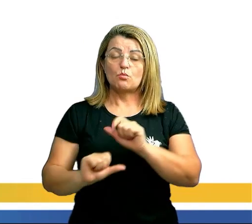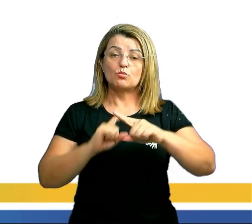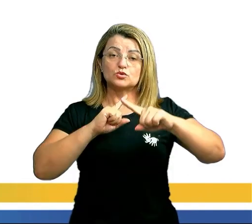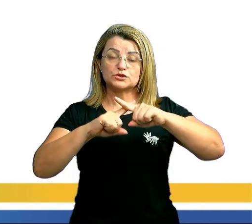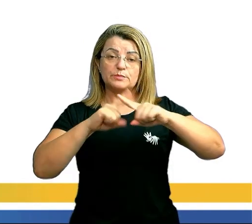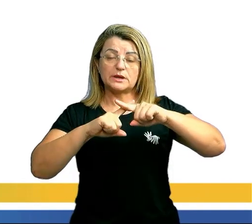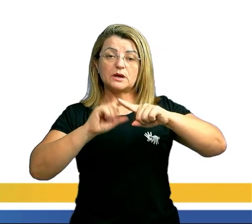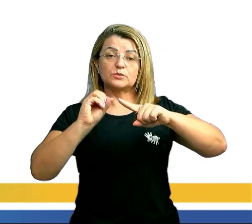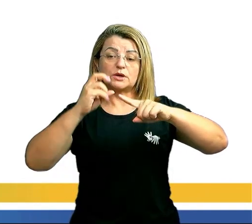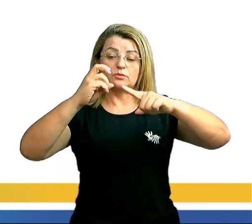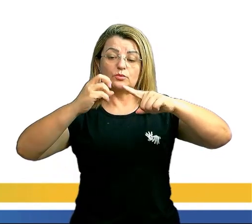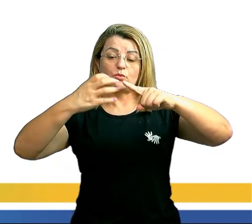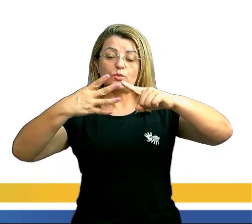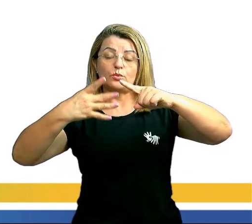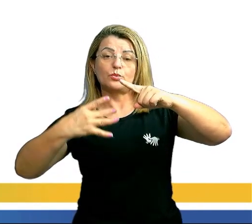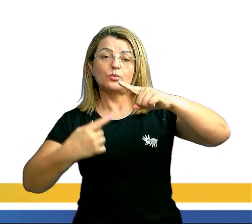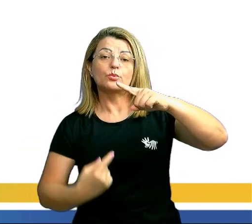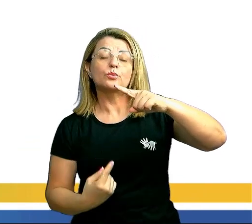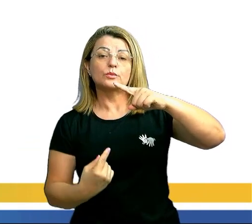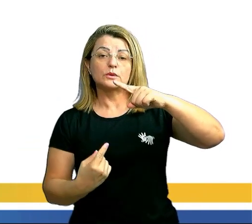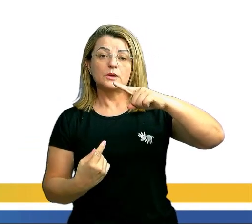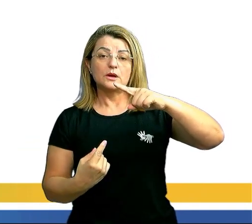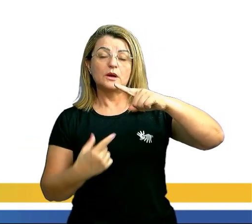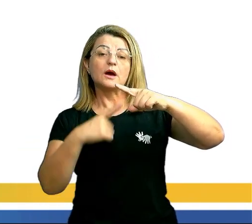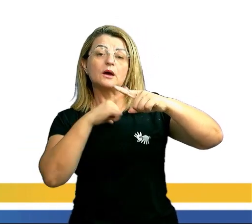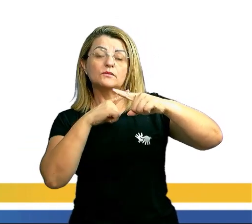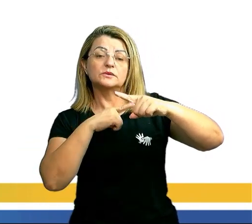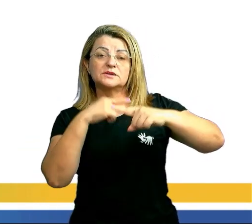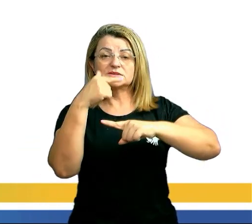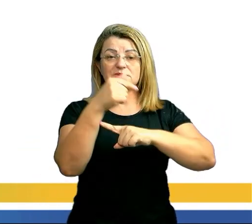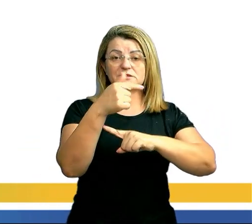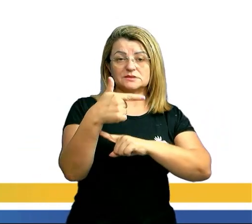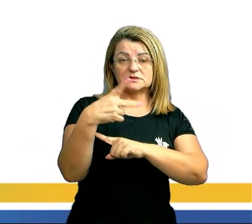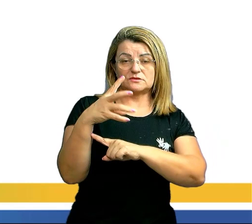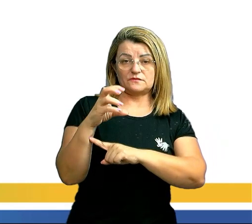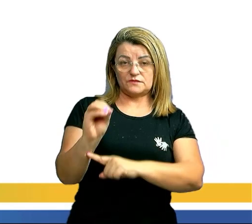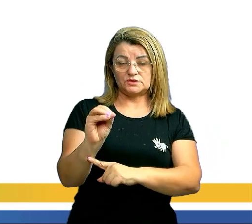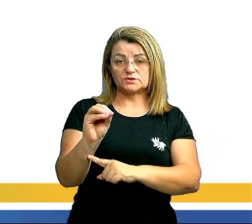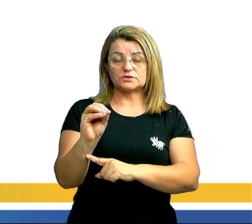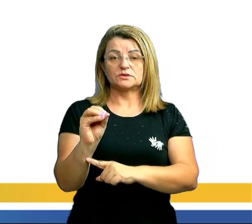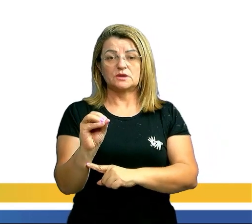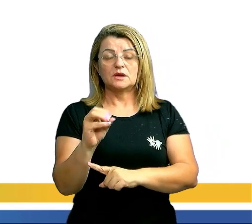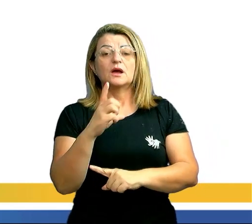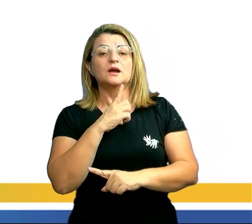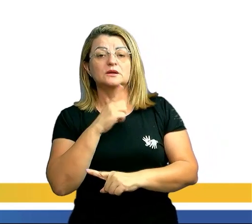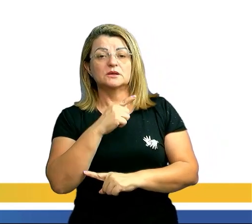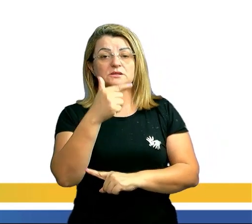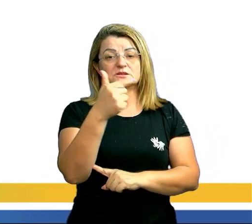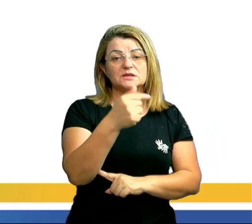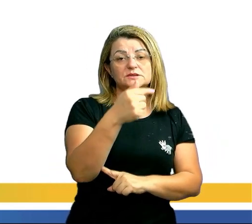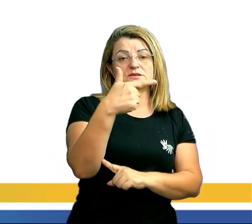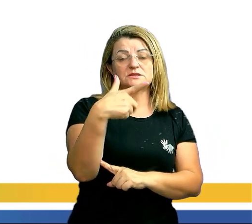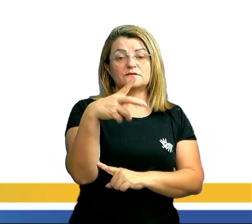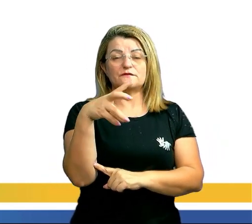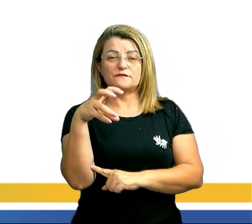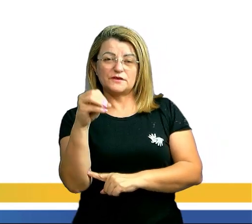decrescente. Logo, eu vou chegar em setecentos e vinte. Então, existe setecentos e vinte maneiras de seis amigos sentarem